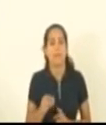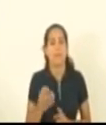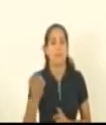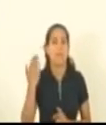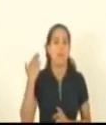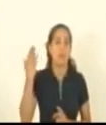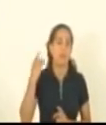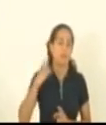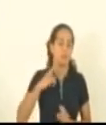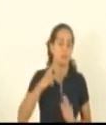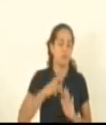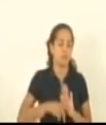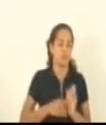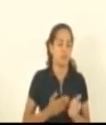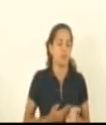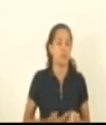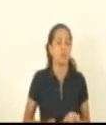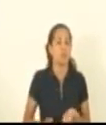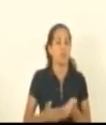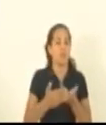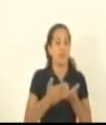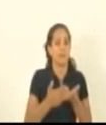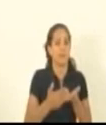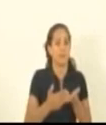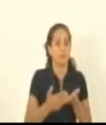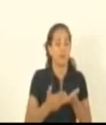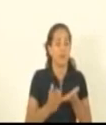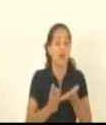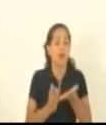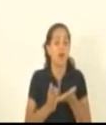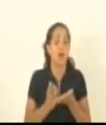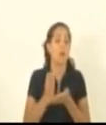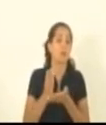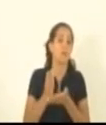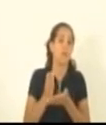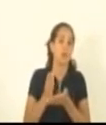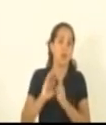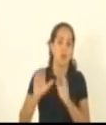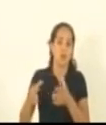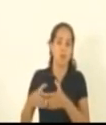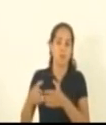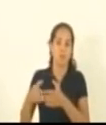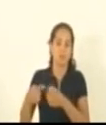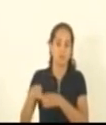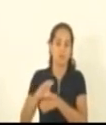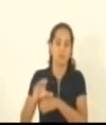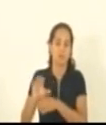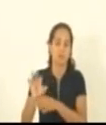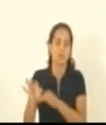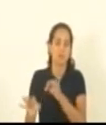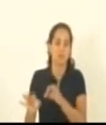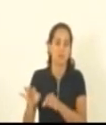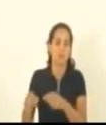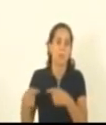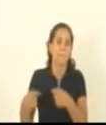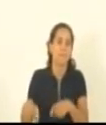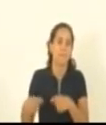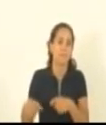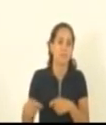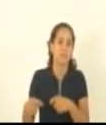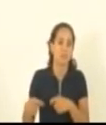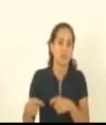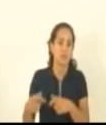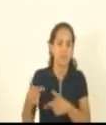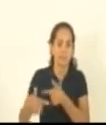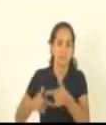atrás quando o projeto começou a passar para ser aprovado na Comissão de Constituição e Justiça teve que ter um brilhante